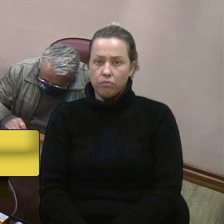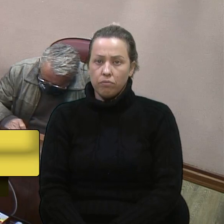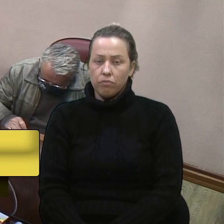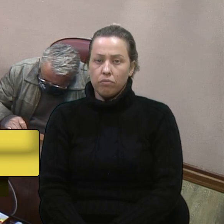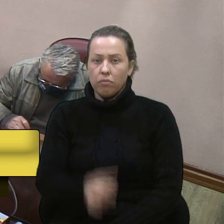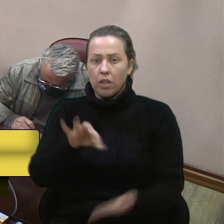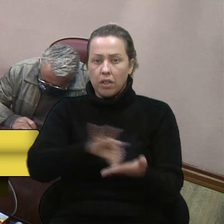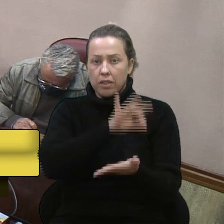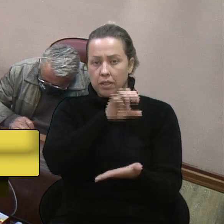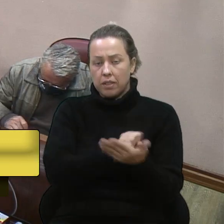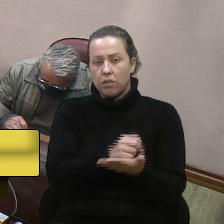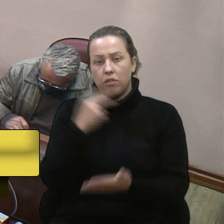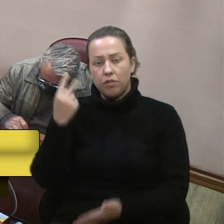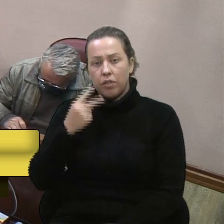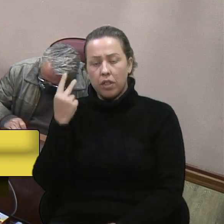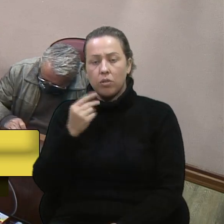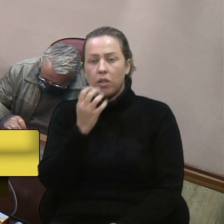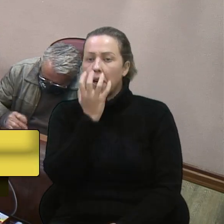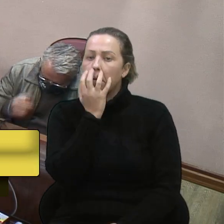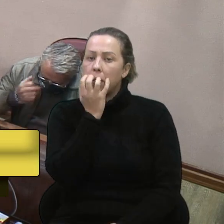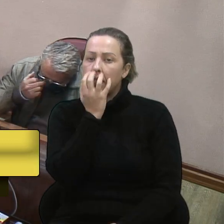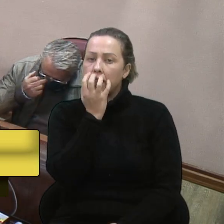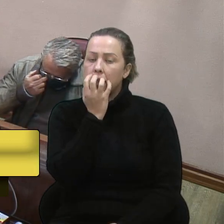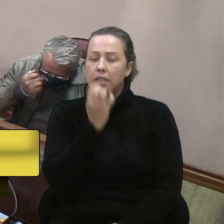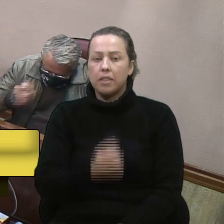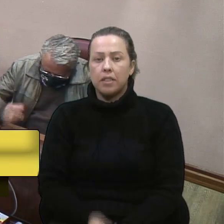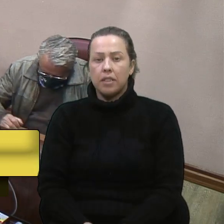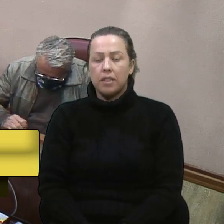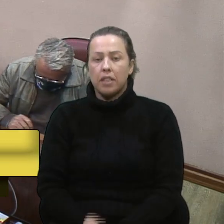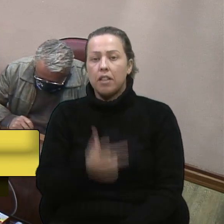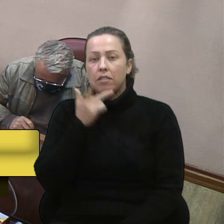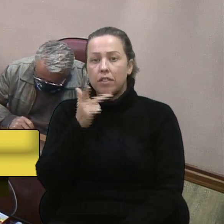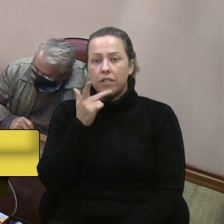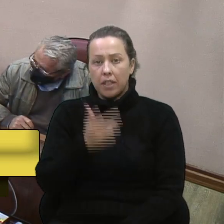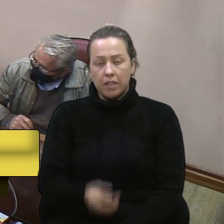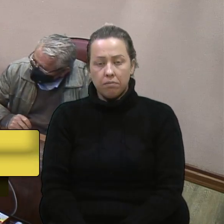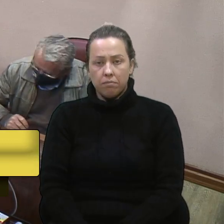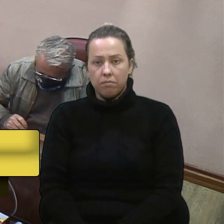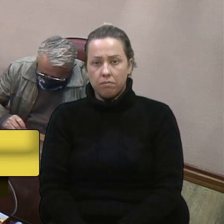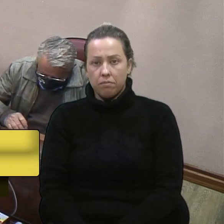Próximo inscrito, vereador Camiles, com a palavra. Senhor presidente. Senhor presidente. Senhor